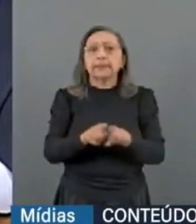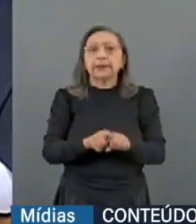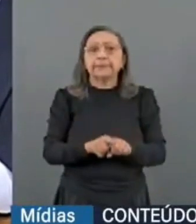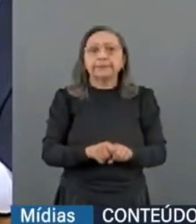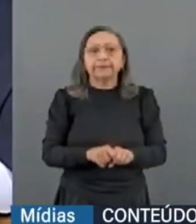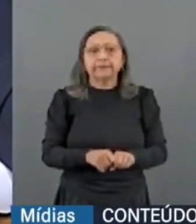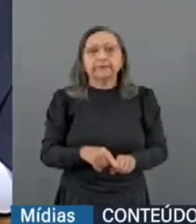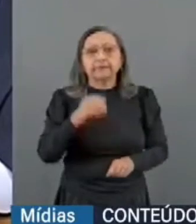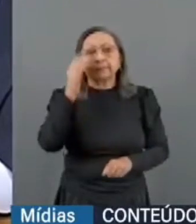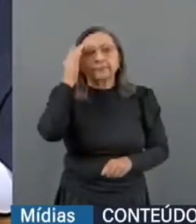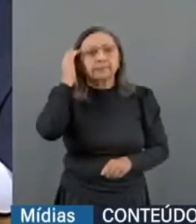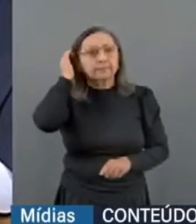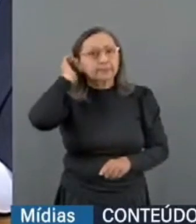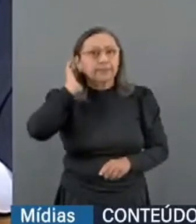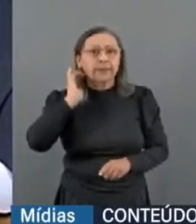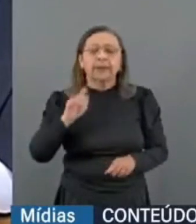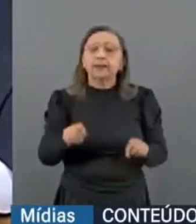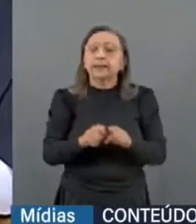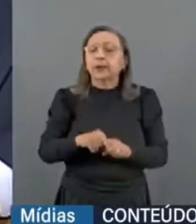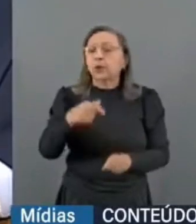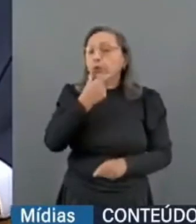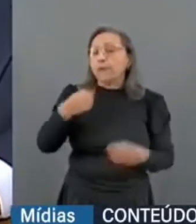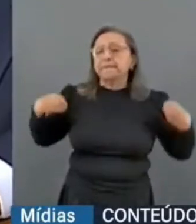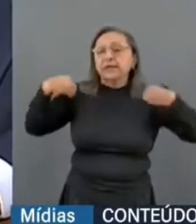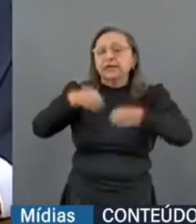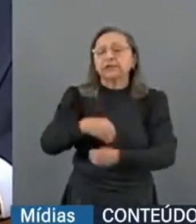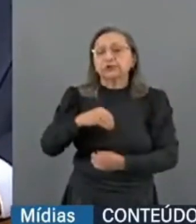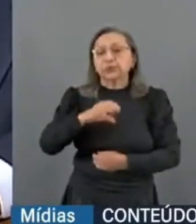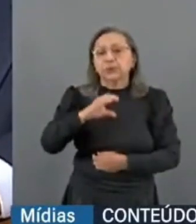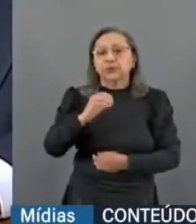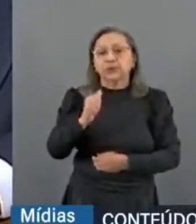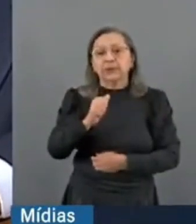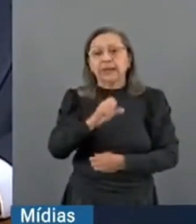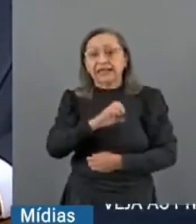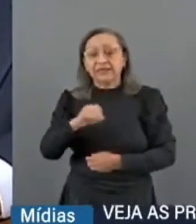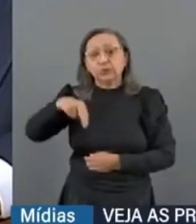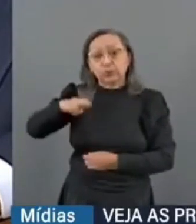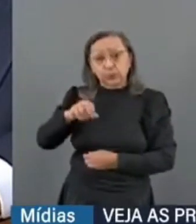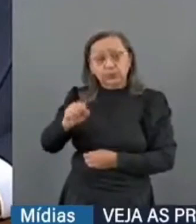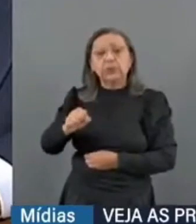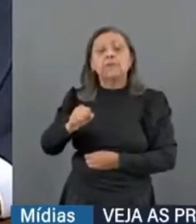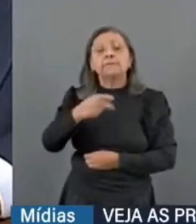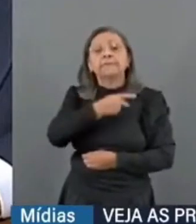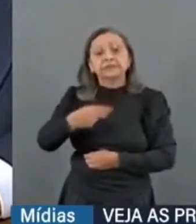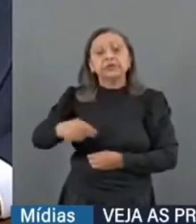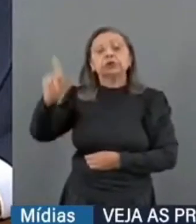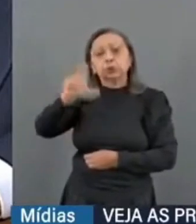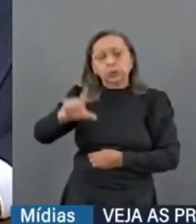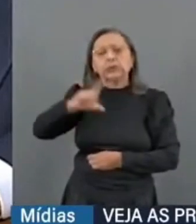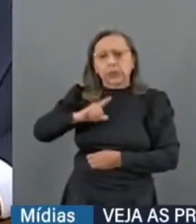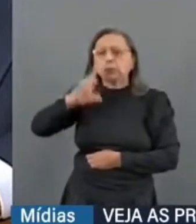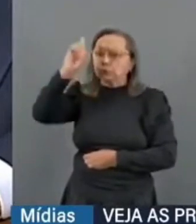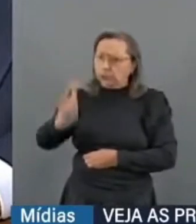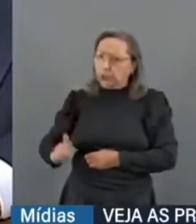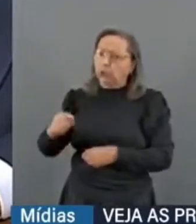Cássio Nunes. Então, presidente Lula, tem a sua prerrogativa constitucional e indicar o